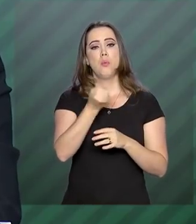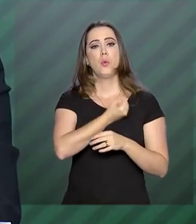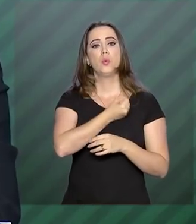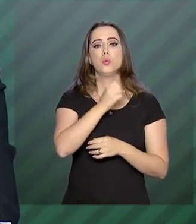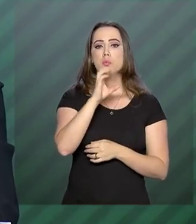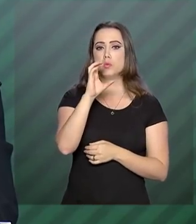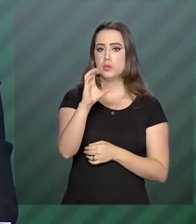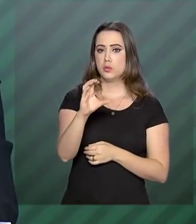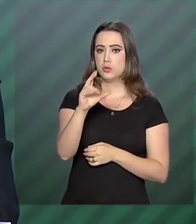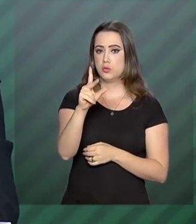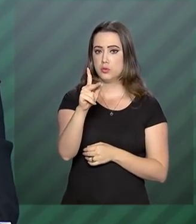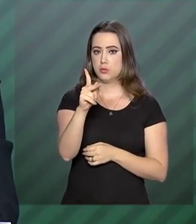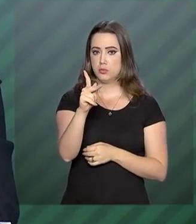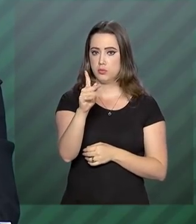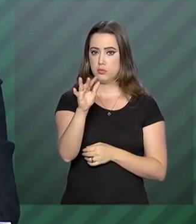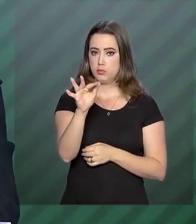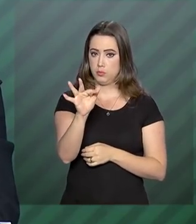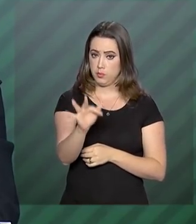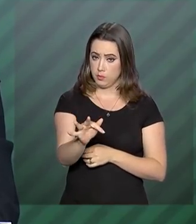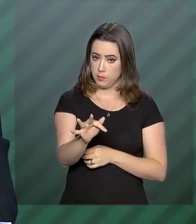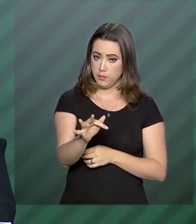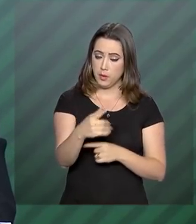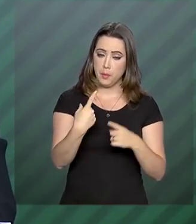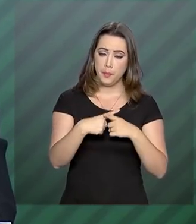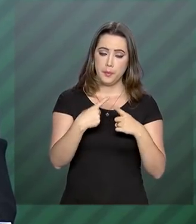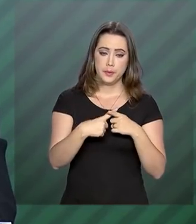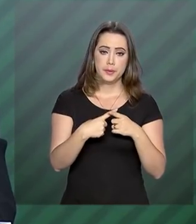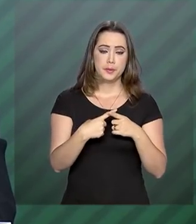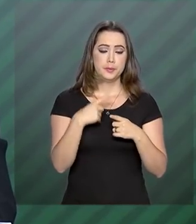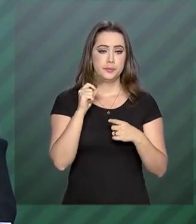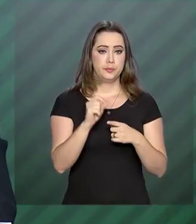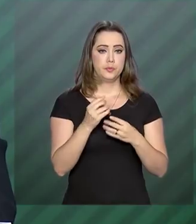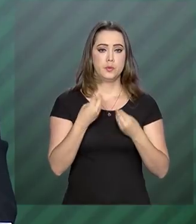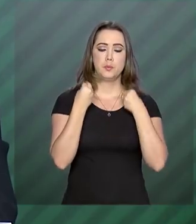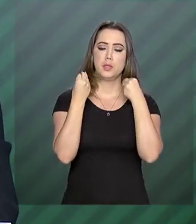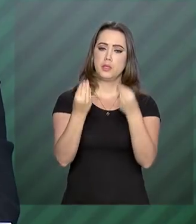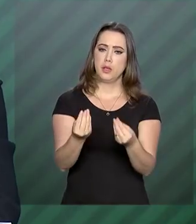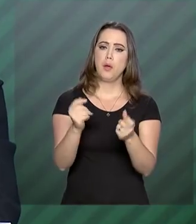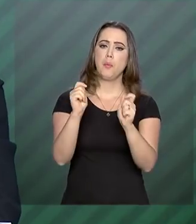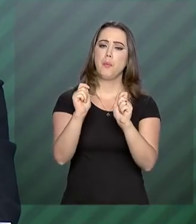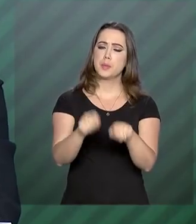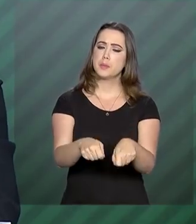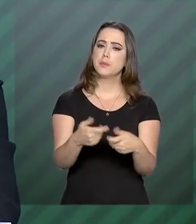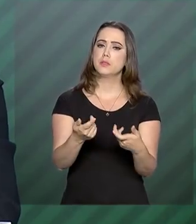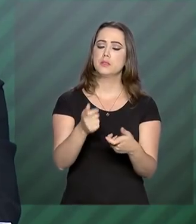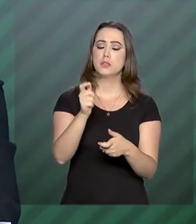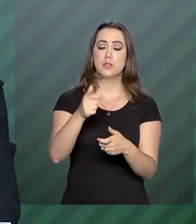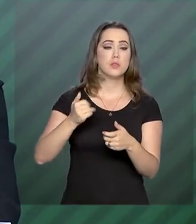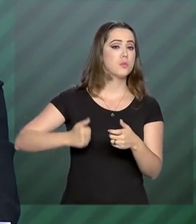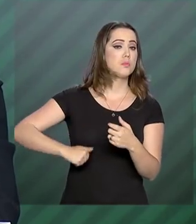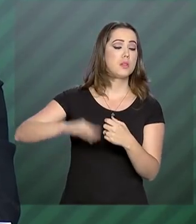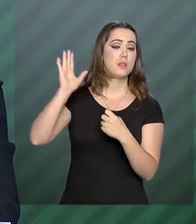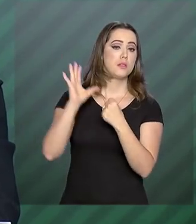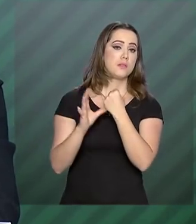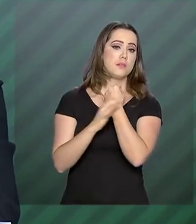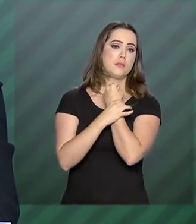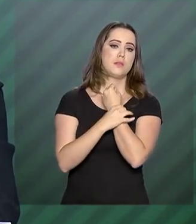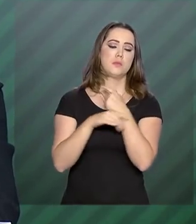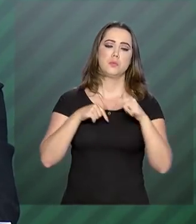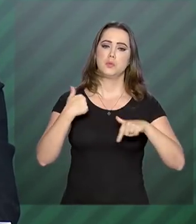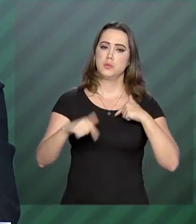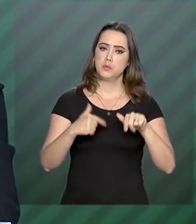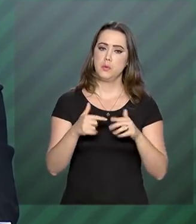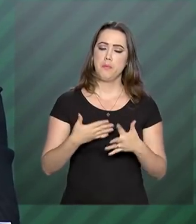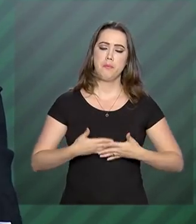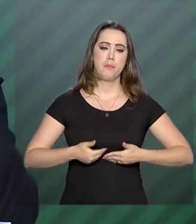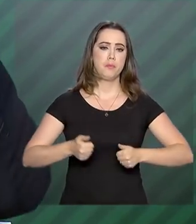autônomo. Exatamente porque, para dar condição de mais segurança no trabalho e